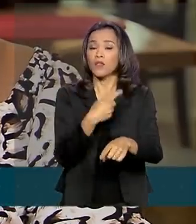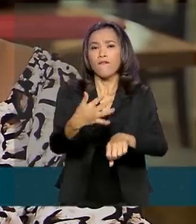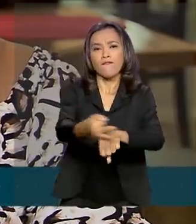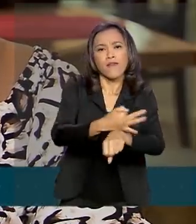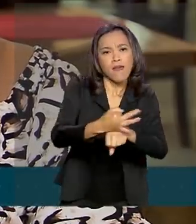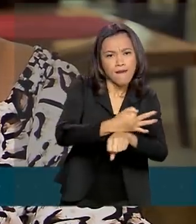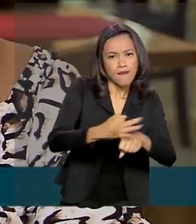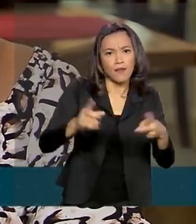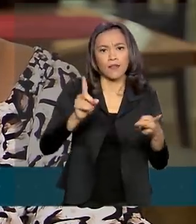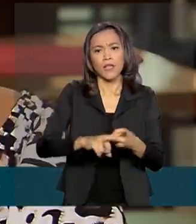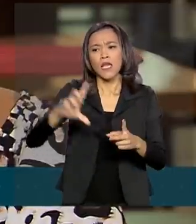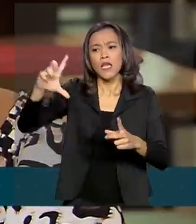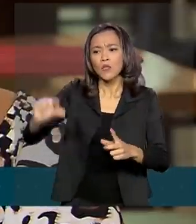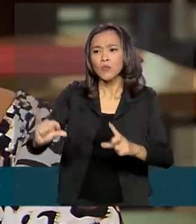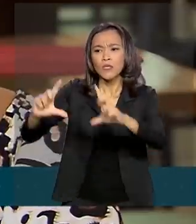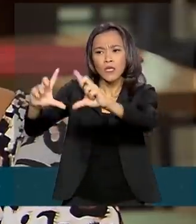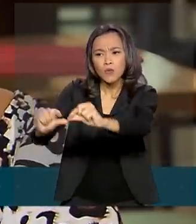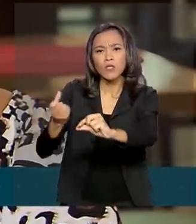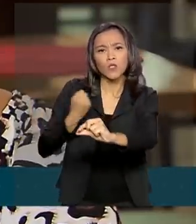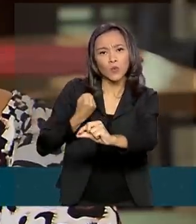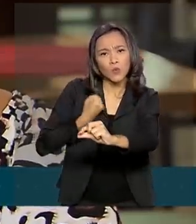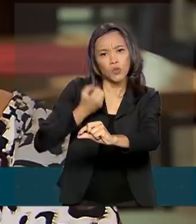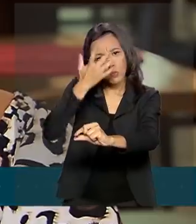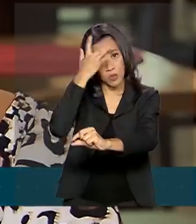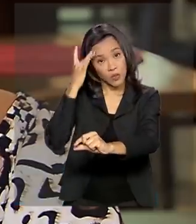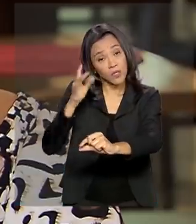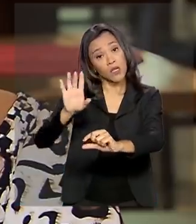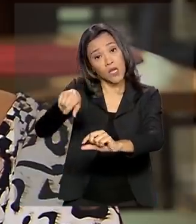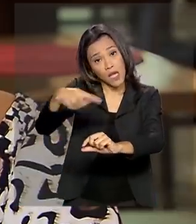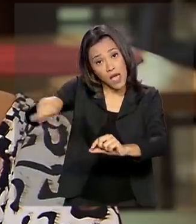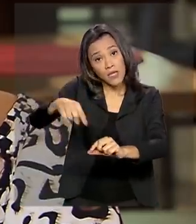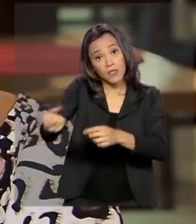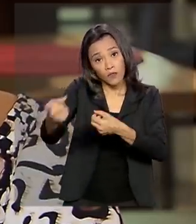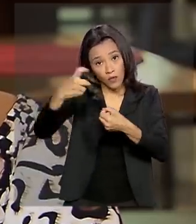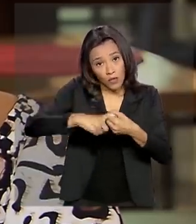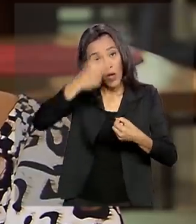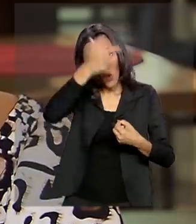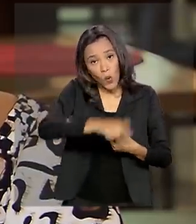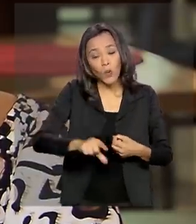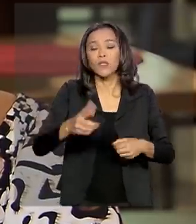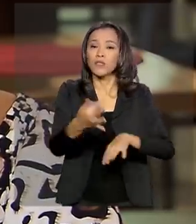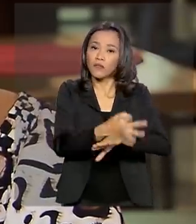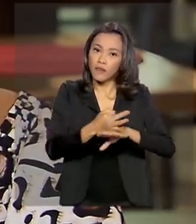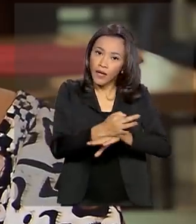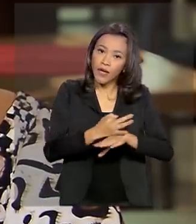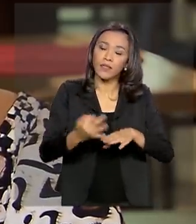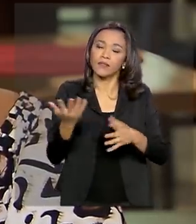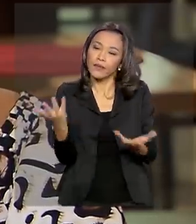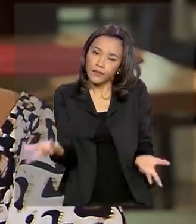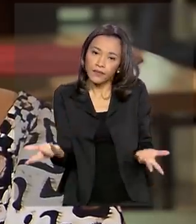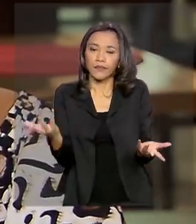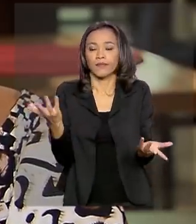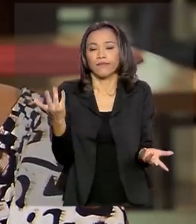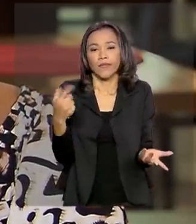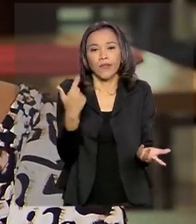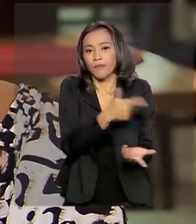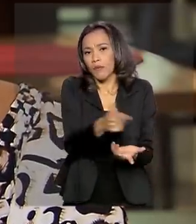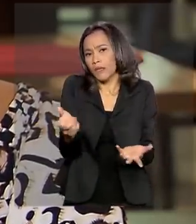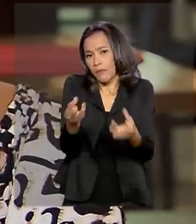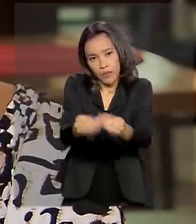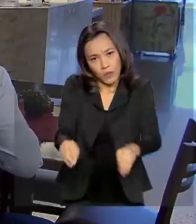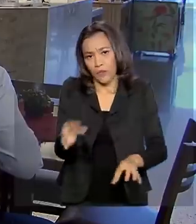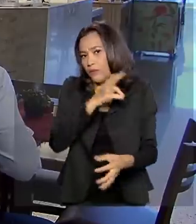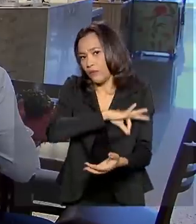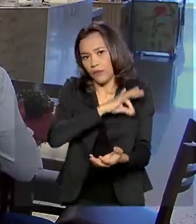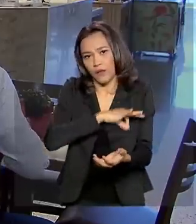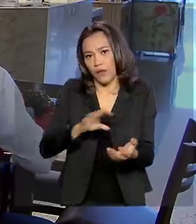funcionários de cada setor. Quando esses retornarem, nós vamos dar férias novamente para mais dois e, assim, não tem prejuízo salarial para